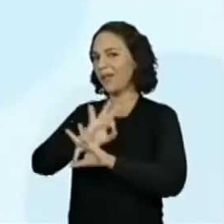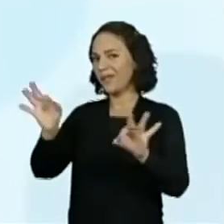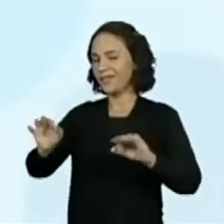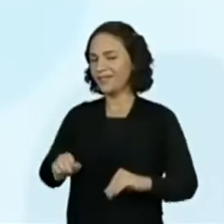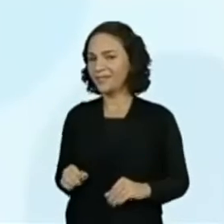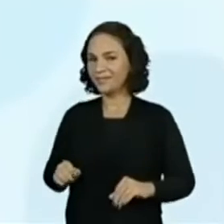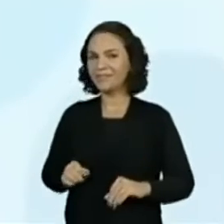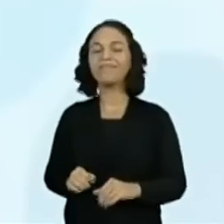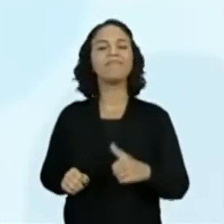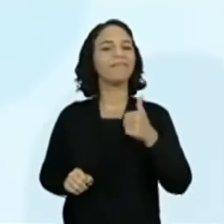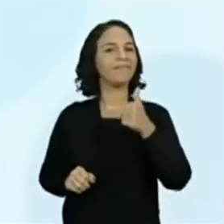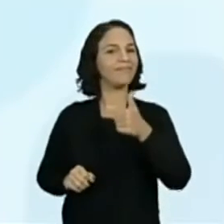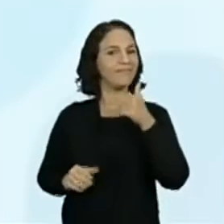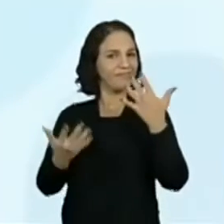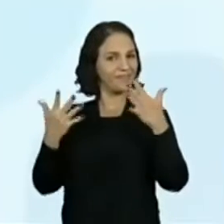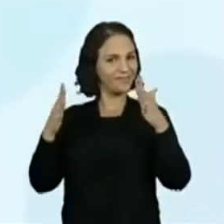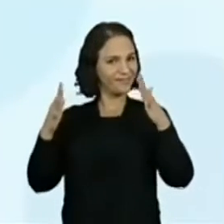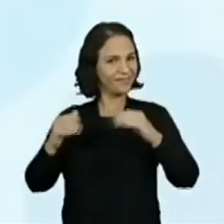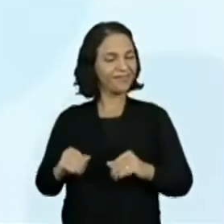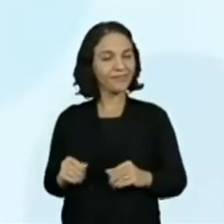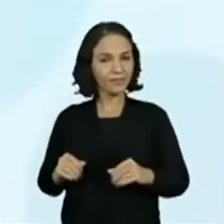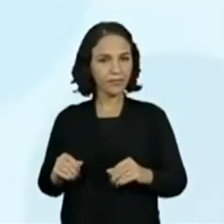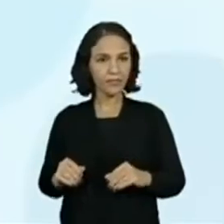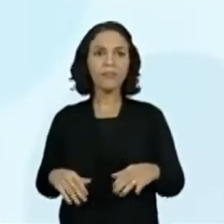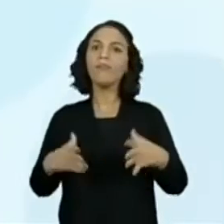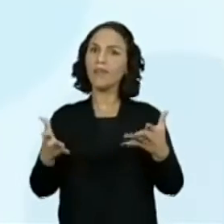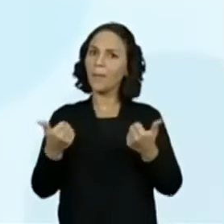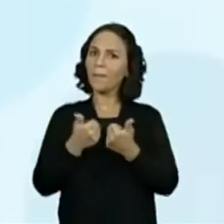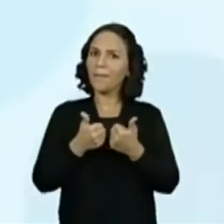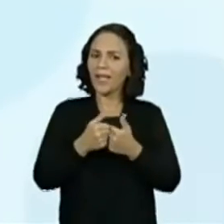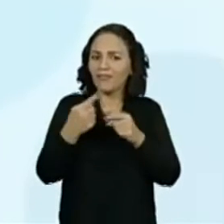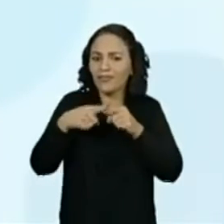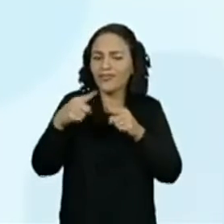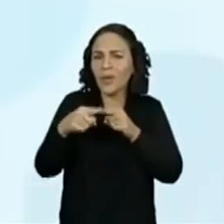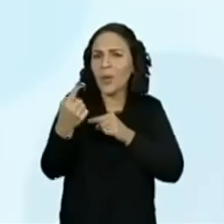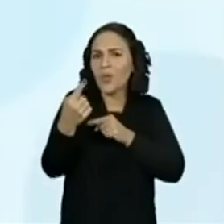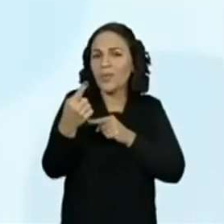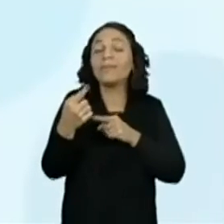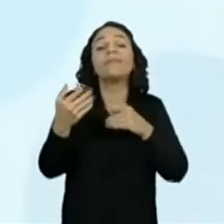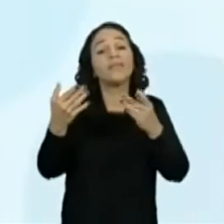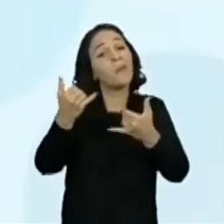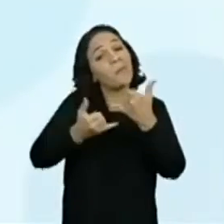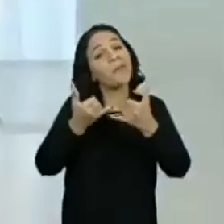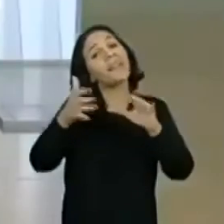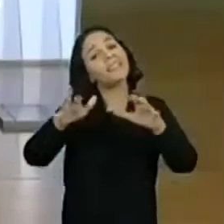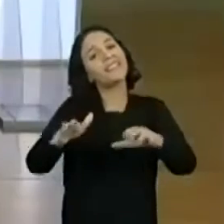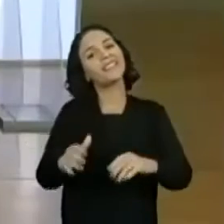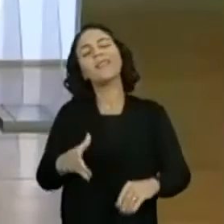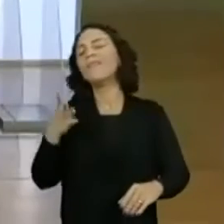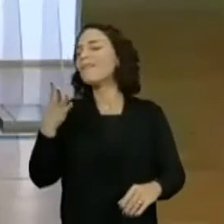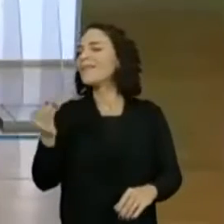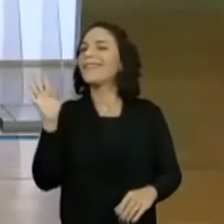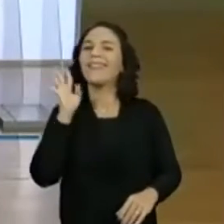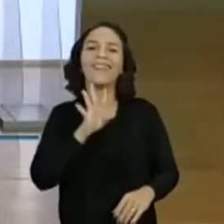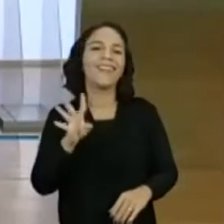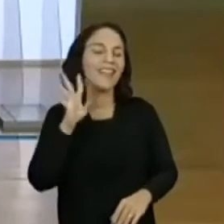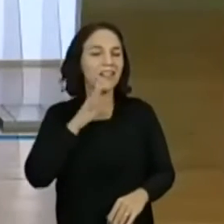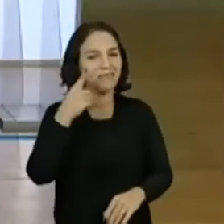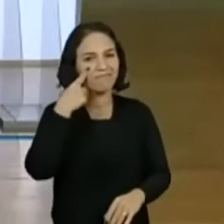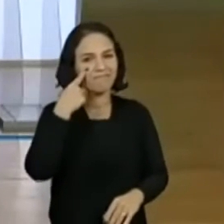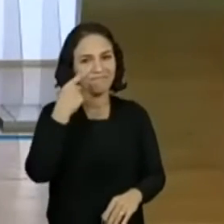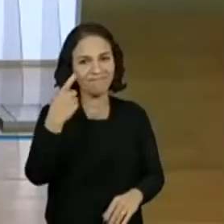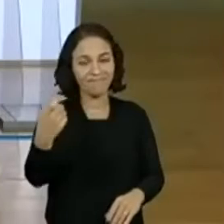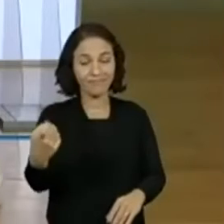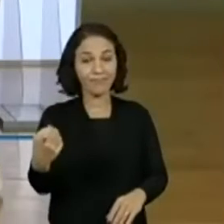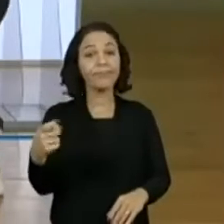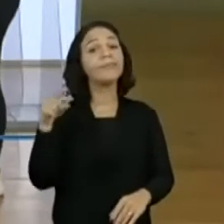Muito bem, professora Débora, parabéns. Chegamos bem próximo. E assim se dá a brincadeira. Muito interessante, não é? Muito legal, gostei E